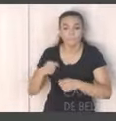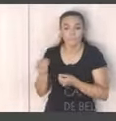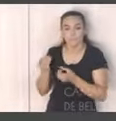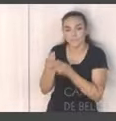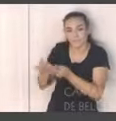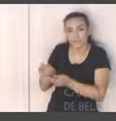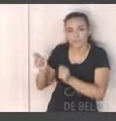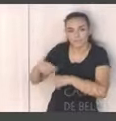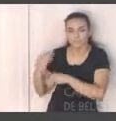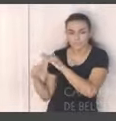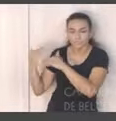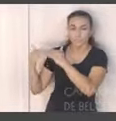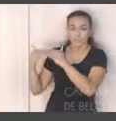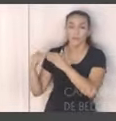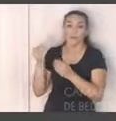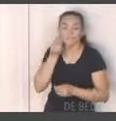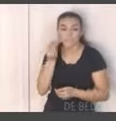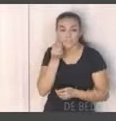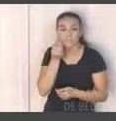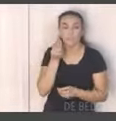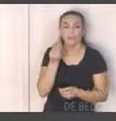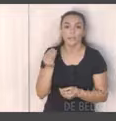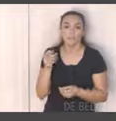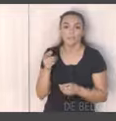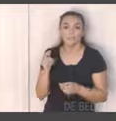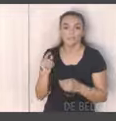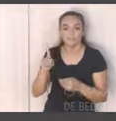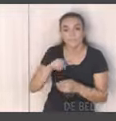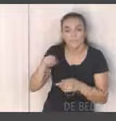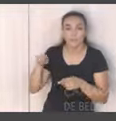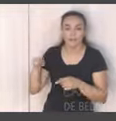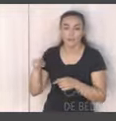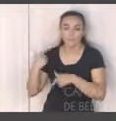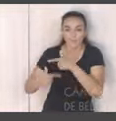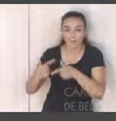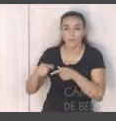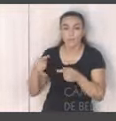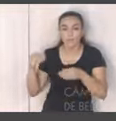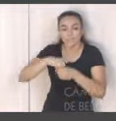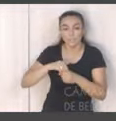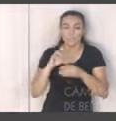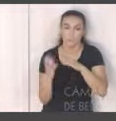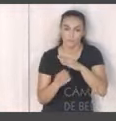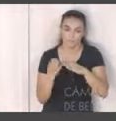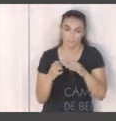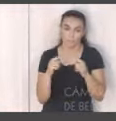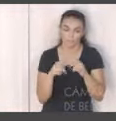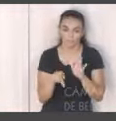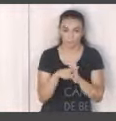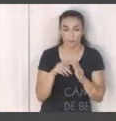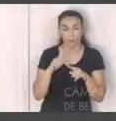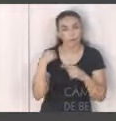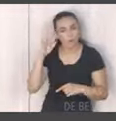avulsos e a gente tentar uma absorção dessa mão de obra pelas cooperativas organizadas. Eu acho que é a